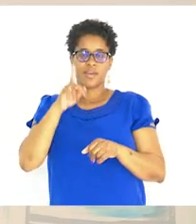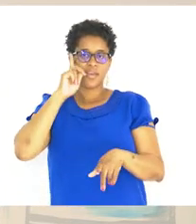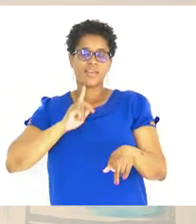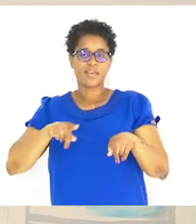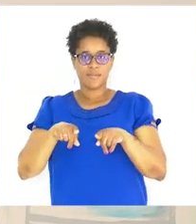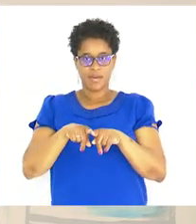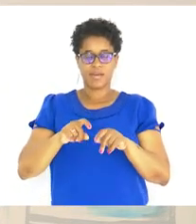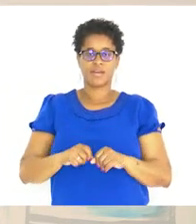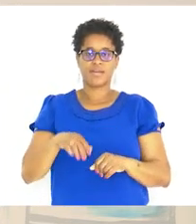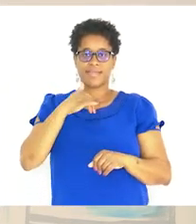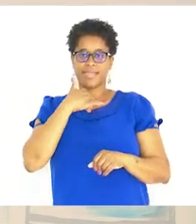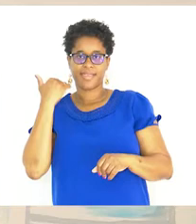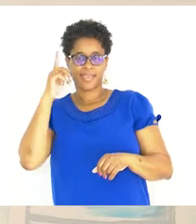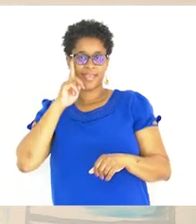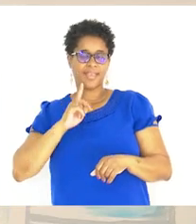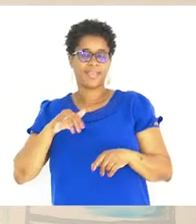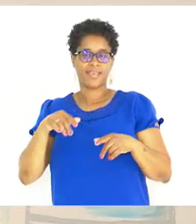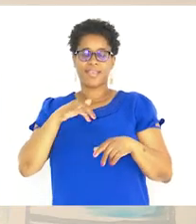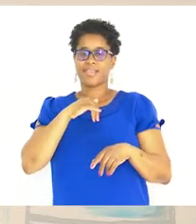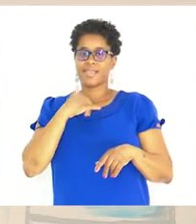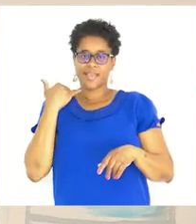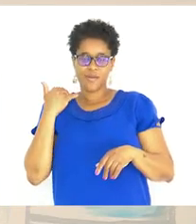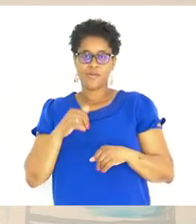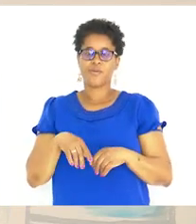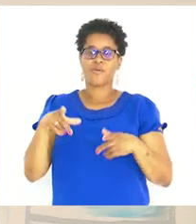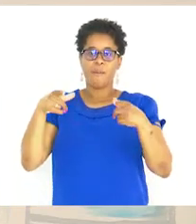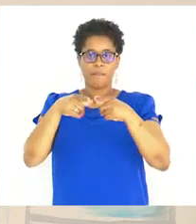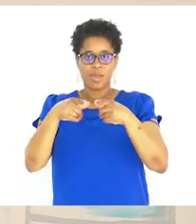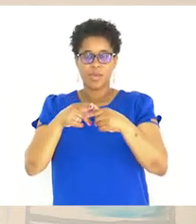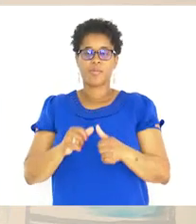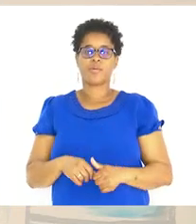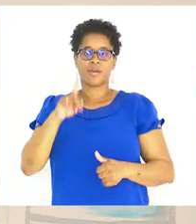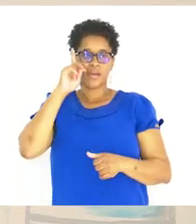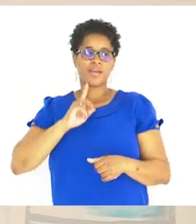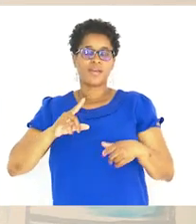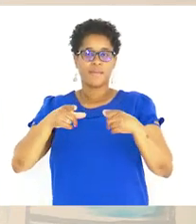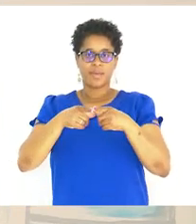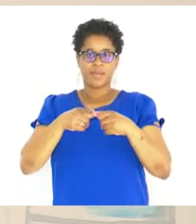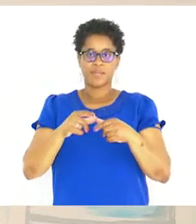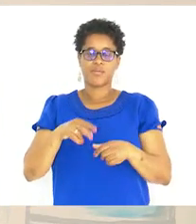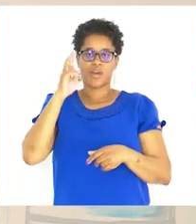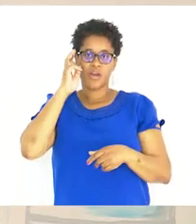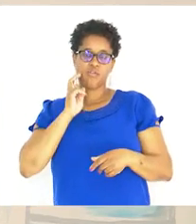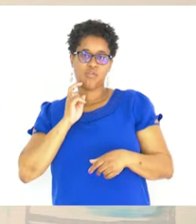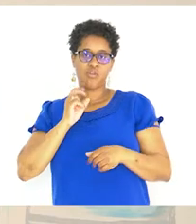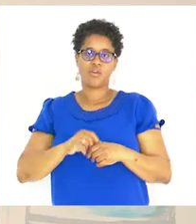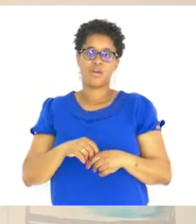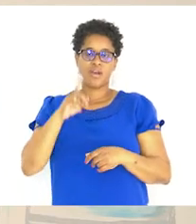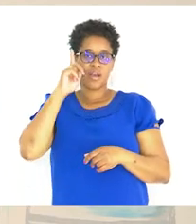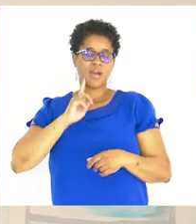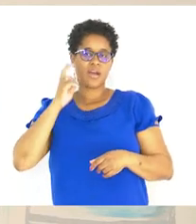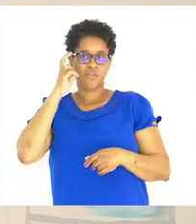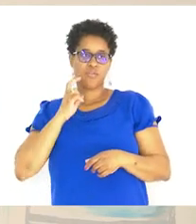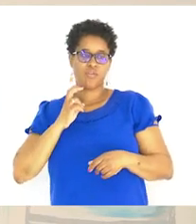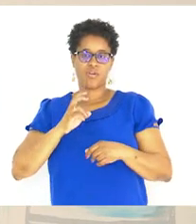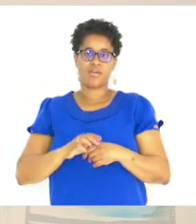Irmão Tia Tio Primo Prima Avô Avó